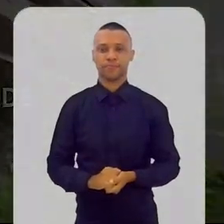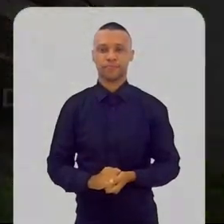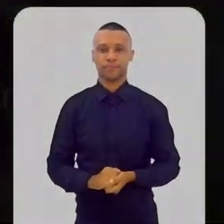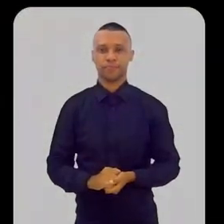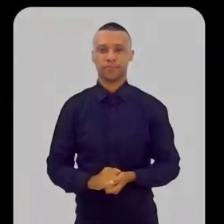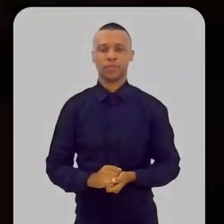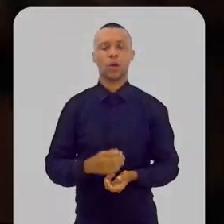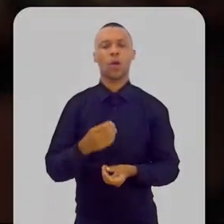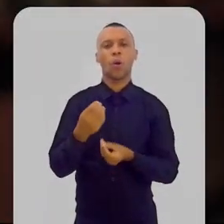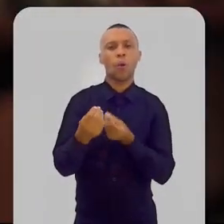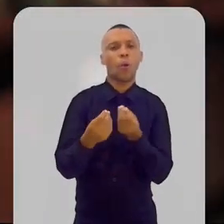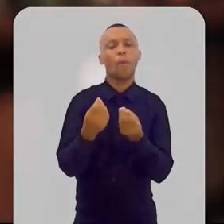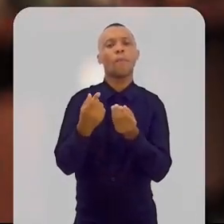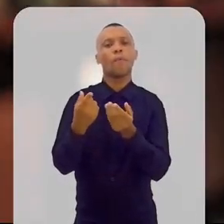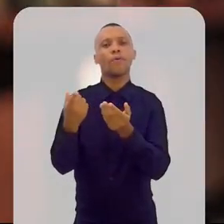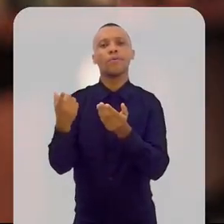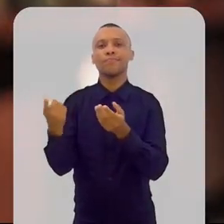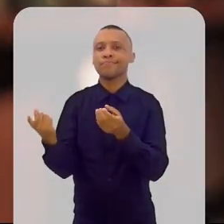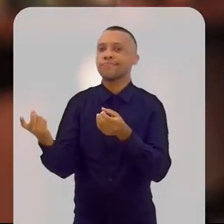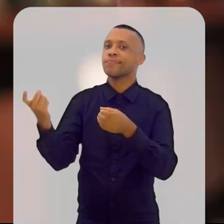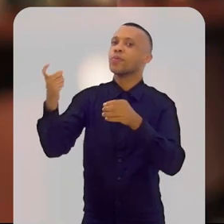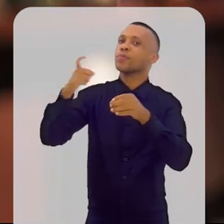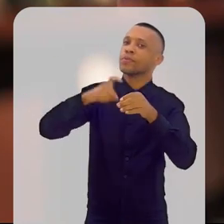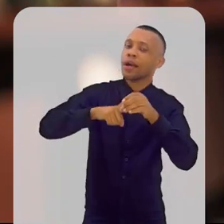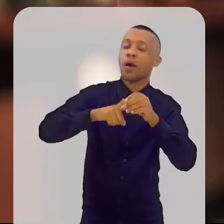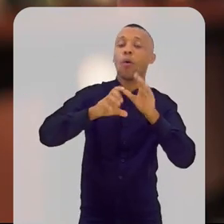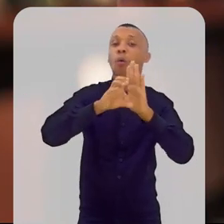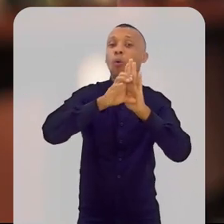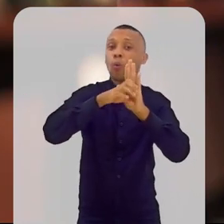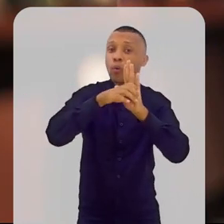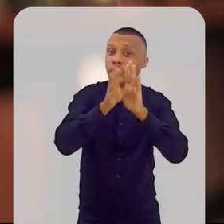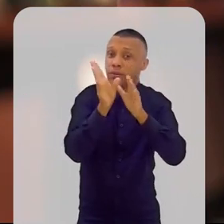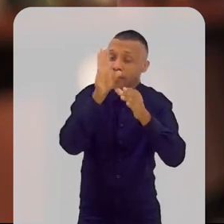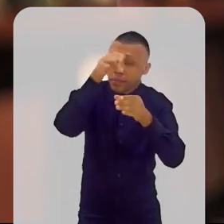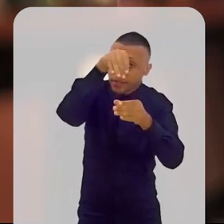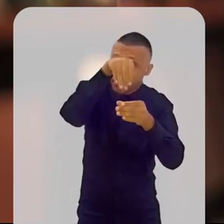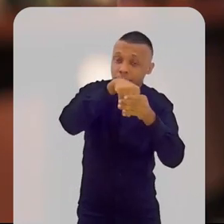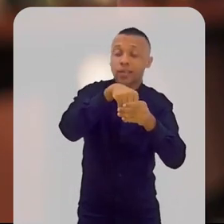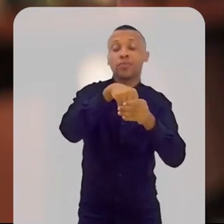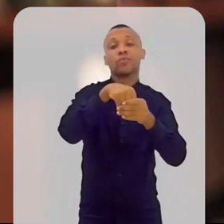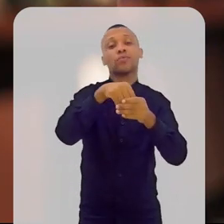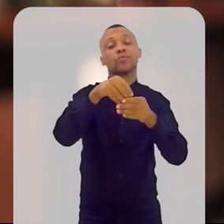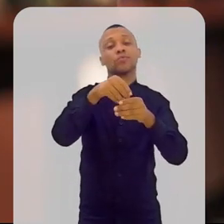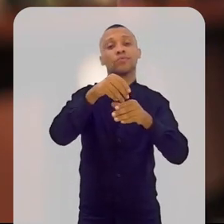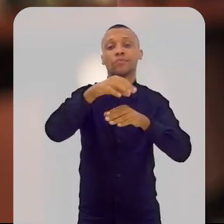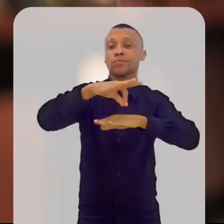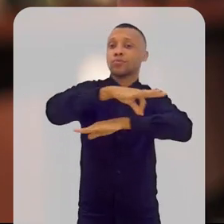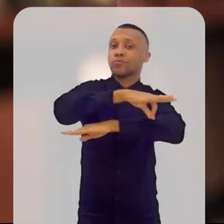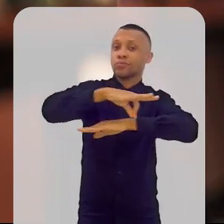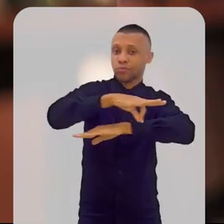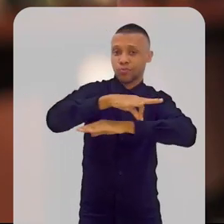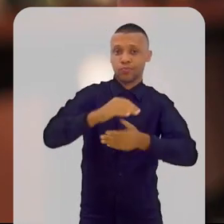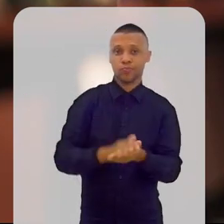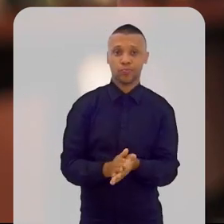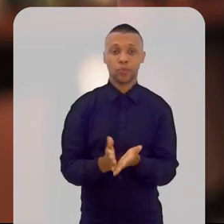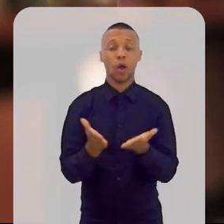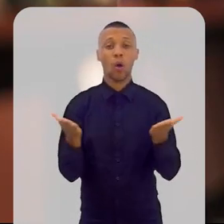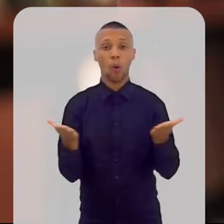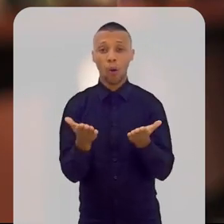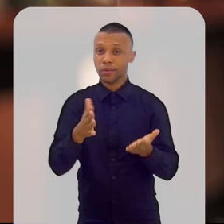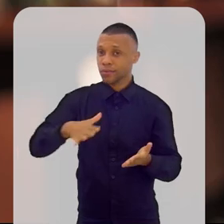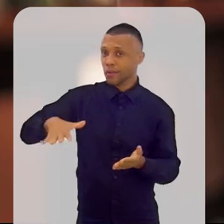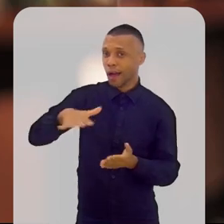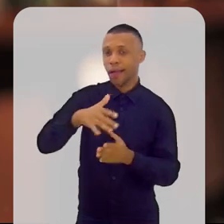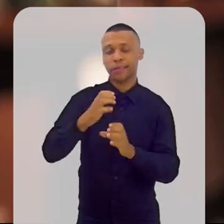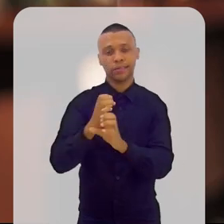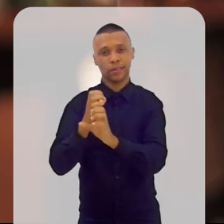Como resgatar uma cultura dentro de um conceito de arquitetura? Esse não é o mundo hoje que a engenharia e a arquitetura vivem.